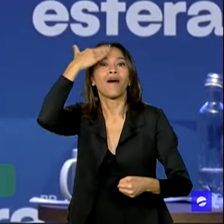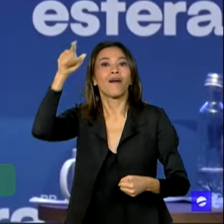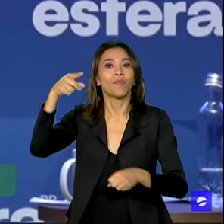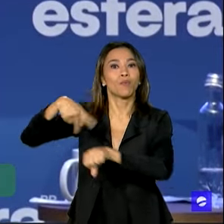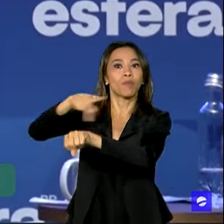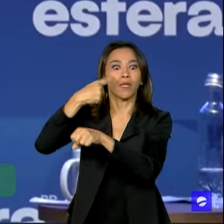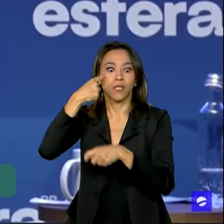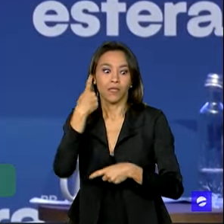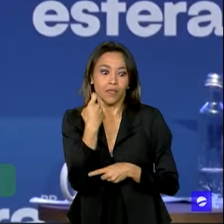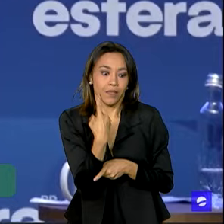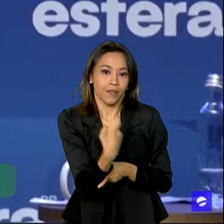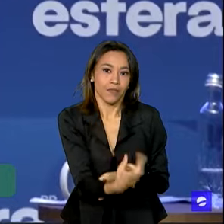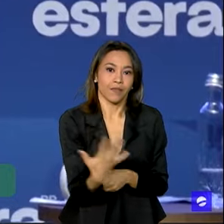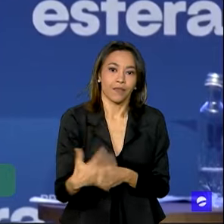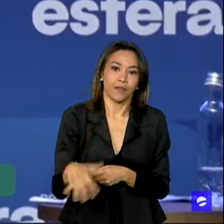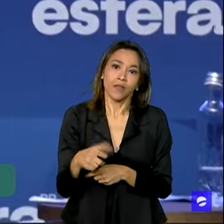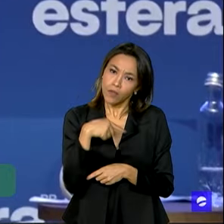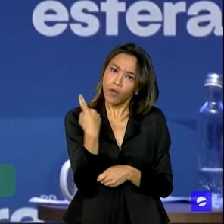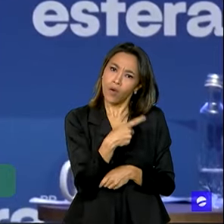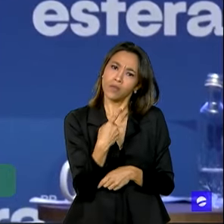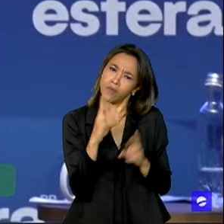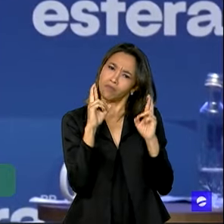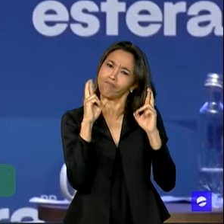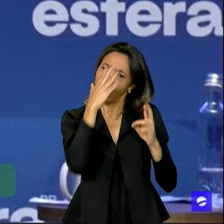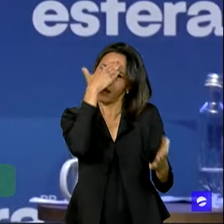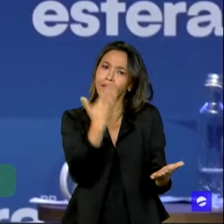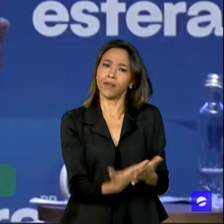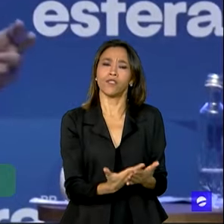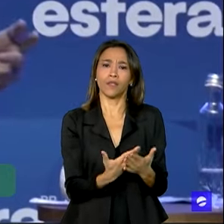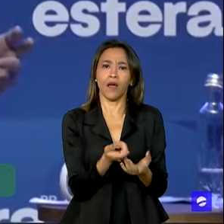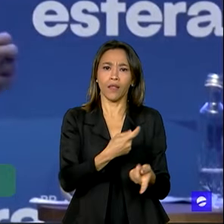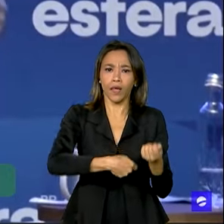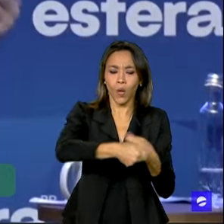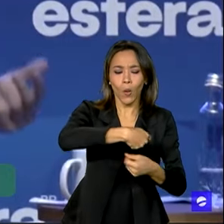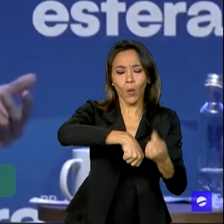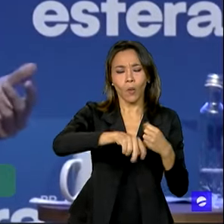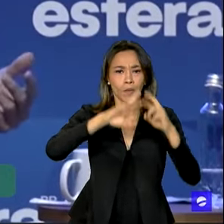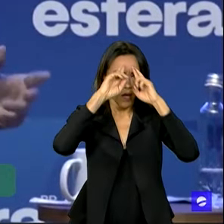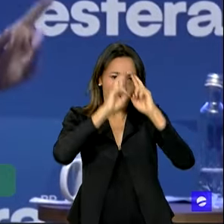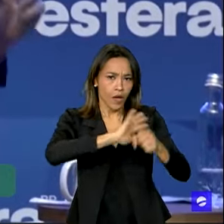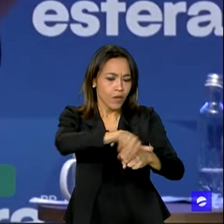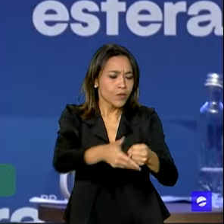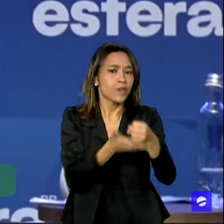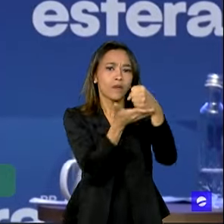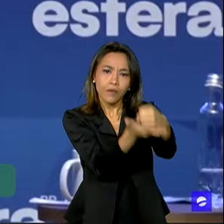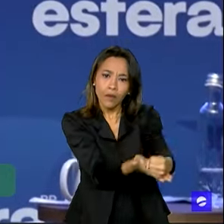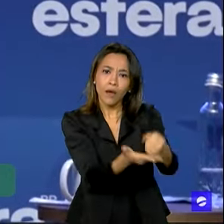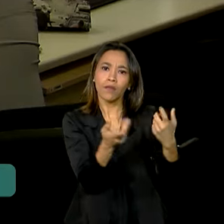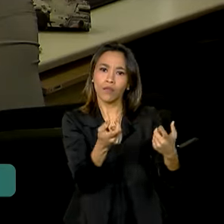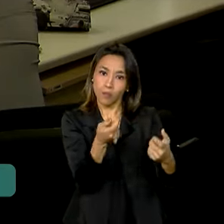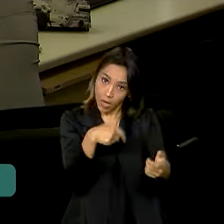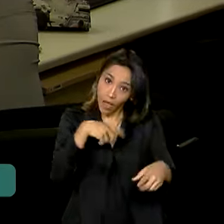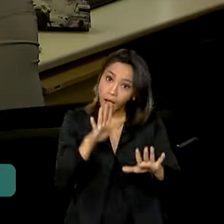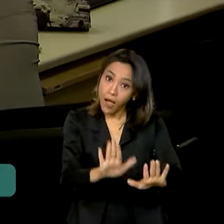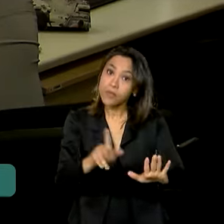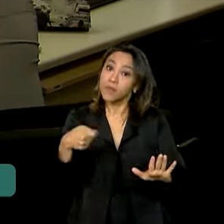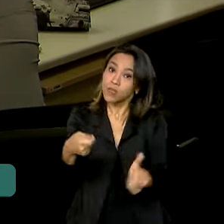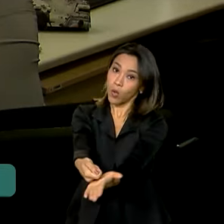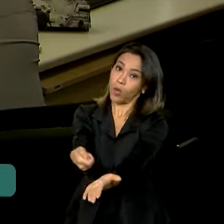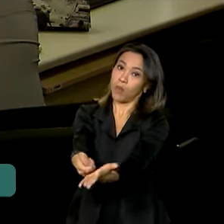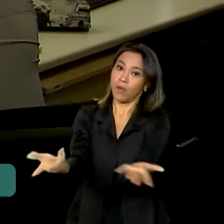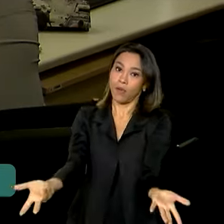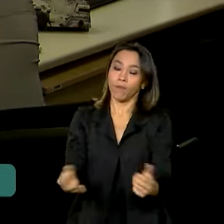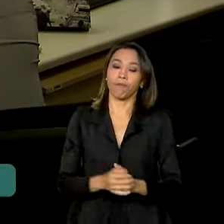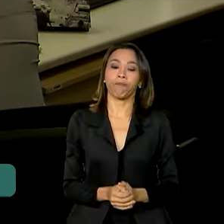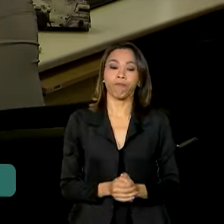convergência apostando na economia verde. Nós temos que apostar na economia, mas temos que cobrar. Na área da segurança